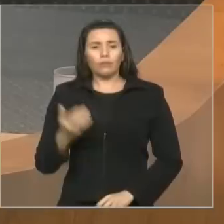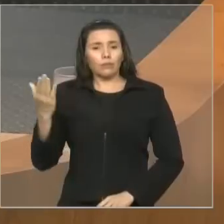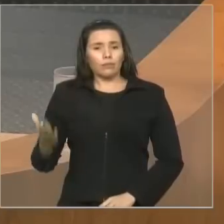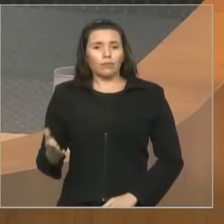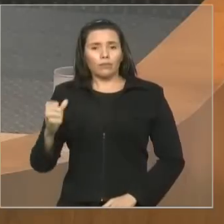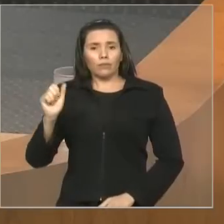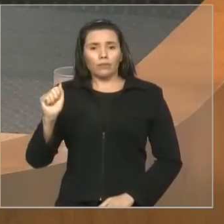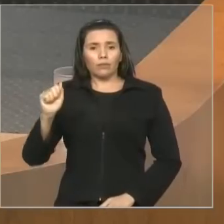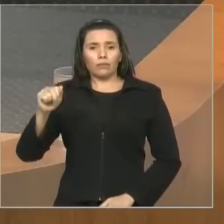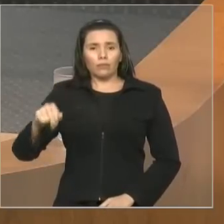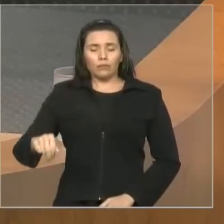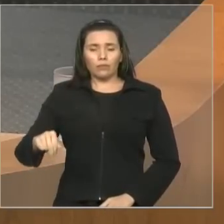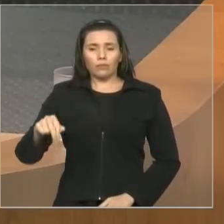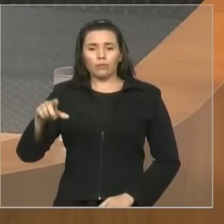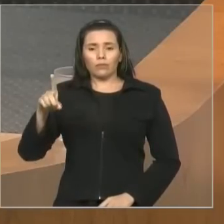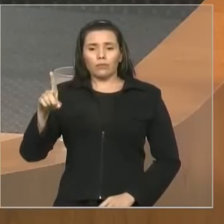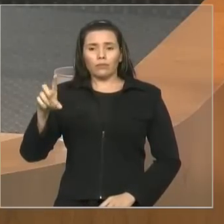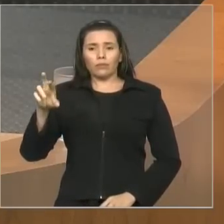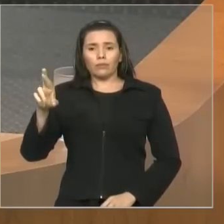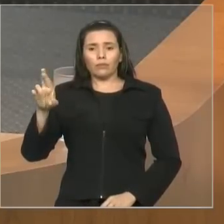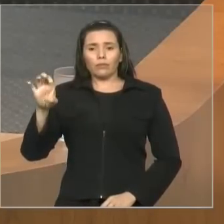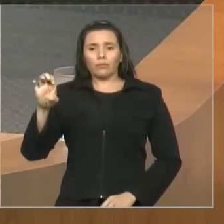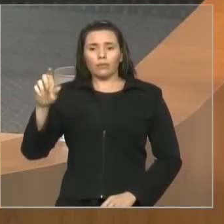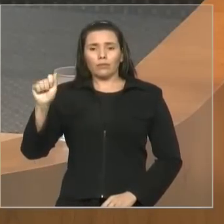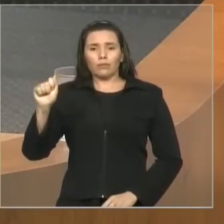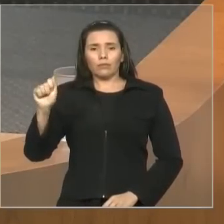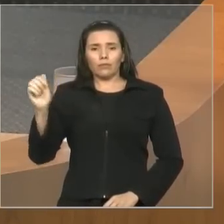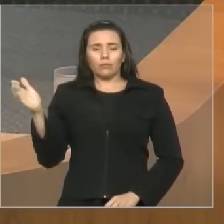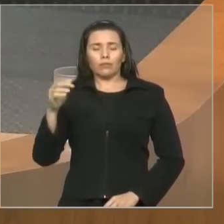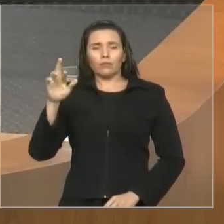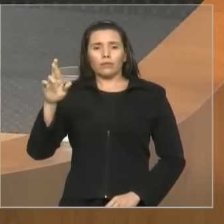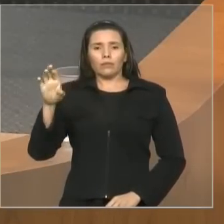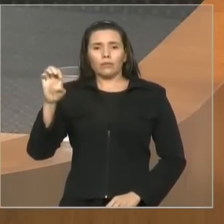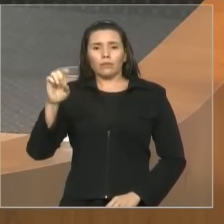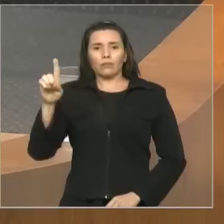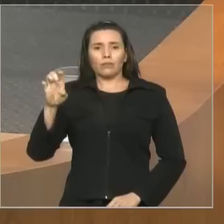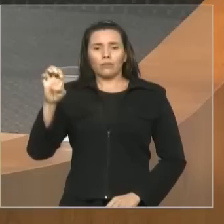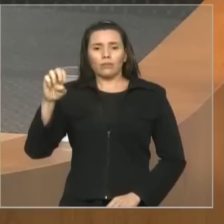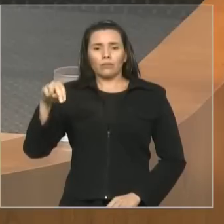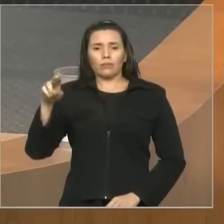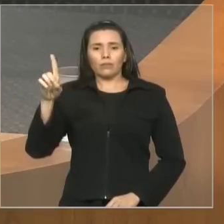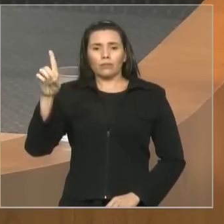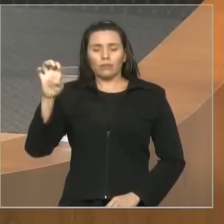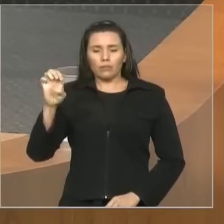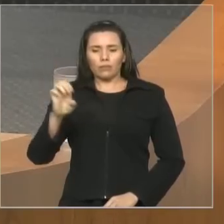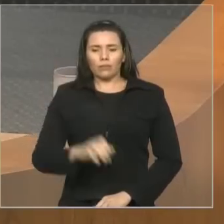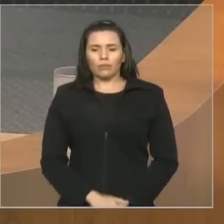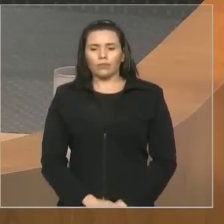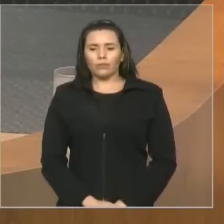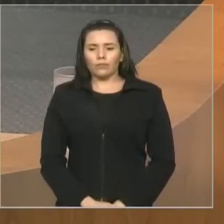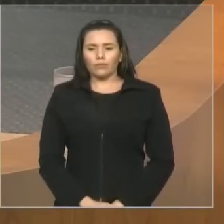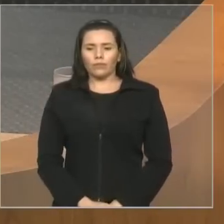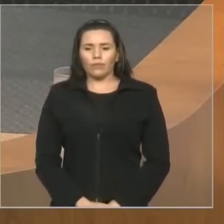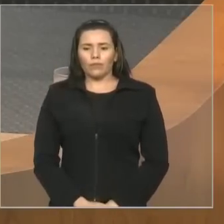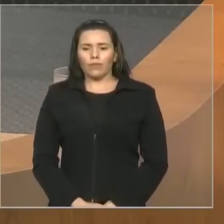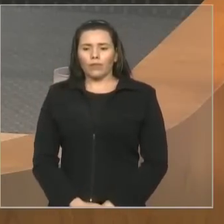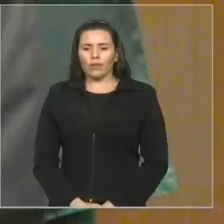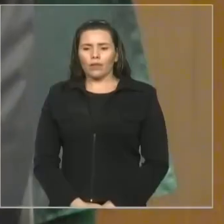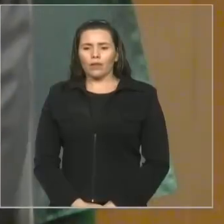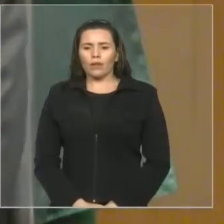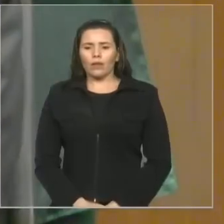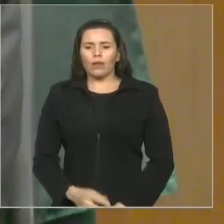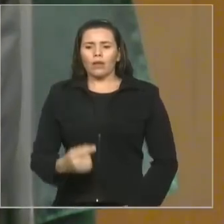Confesso a vocês que nem um minuto do dia 1º, no dia 4º e agora, estendi a mão à Andréa.